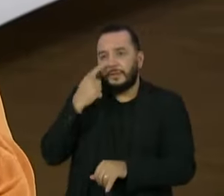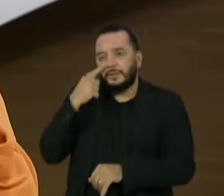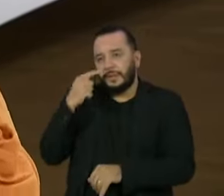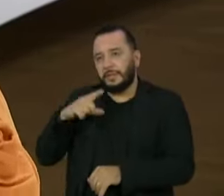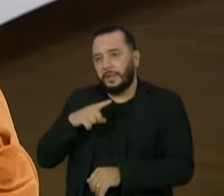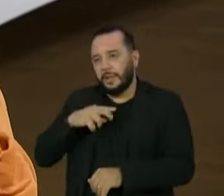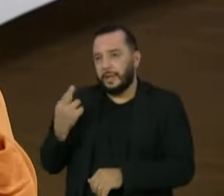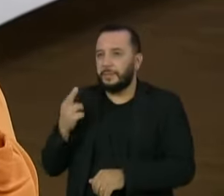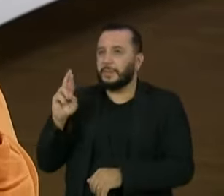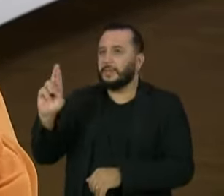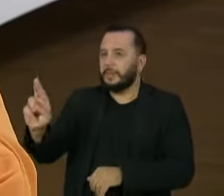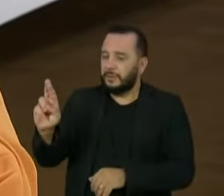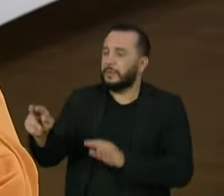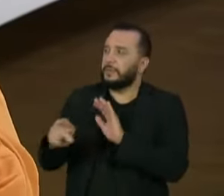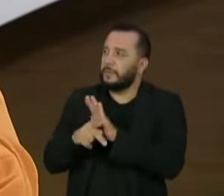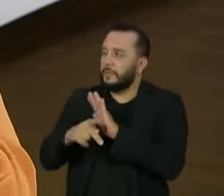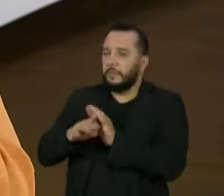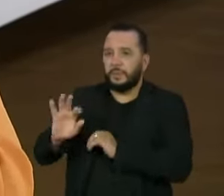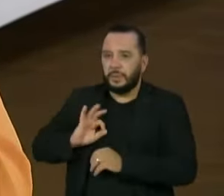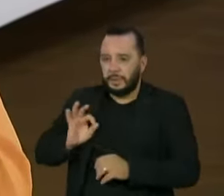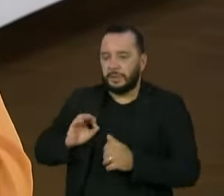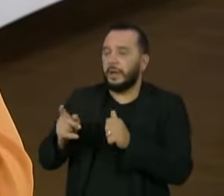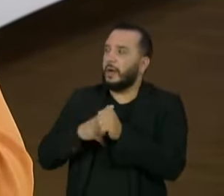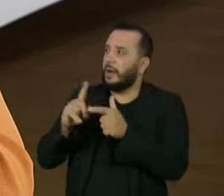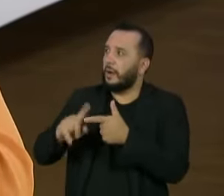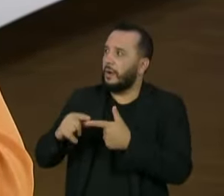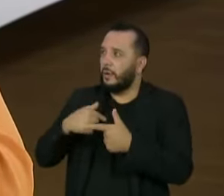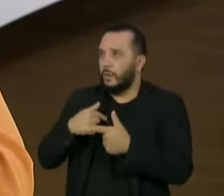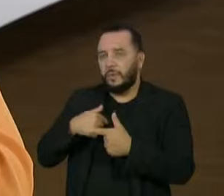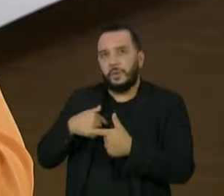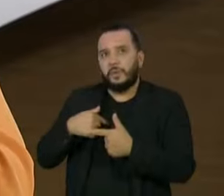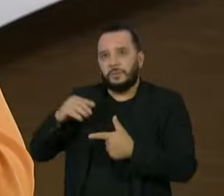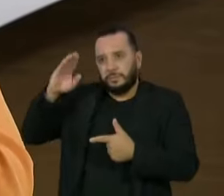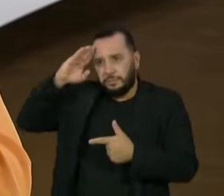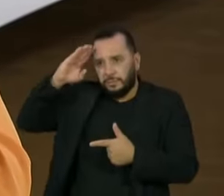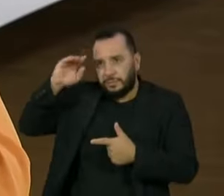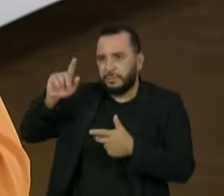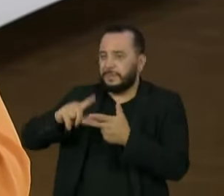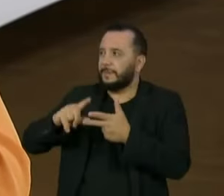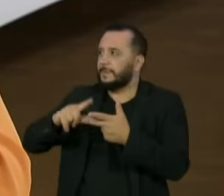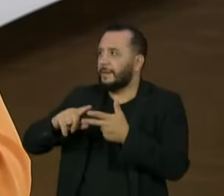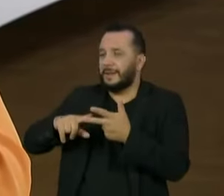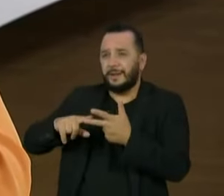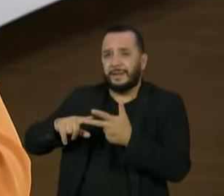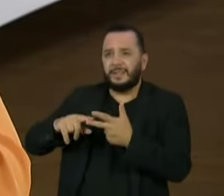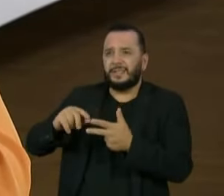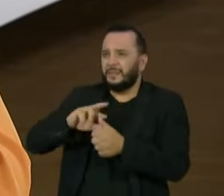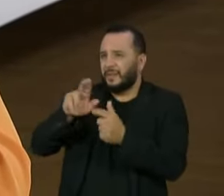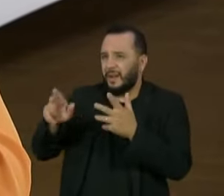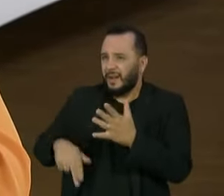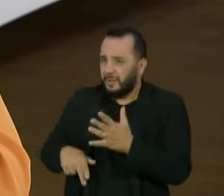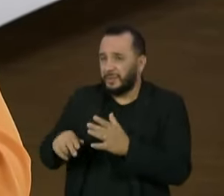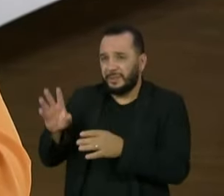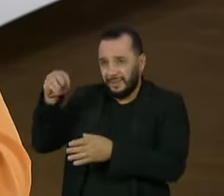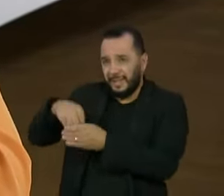policiais civis, militares, membros das forças, o que acabou incomodando a velha política que hoje reage e, por